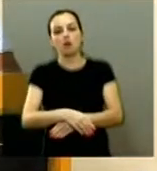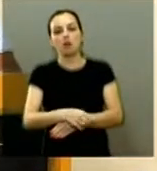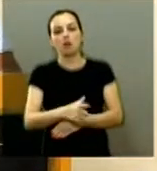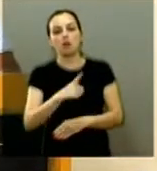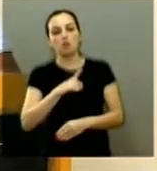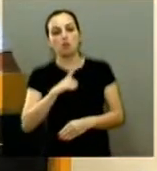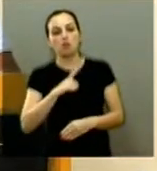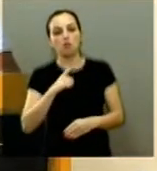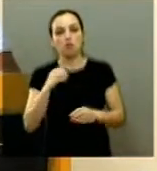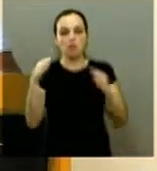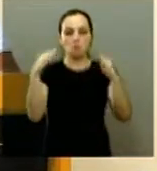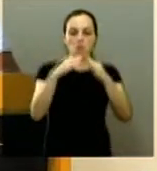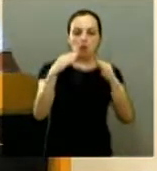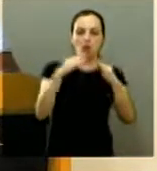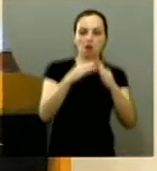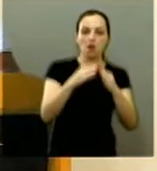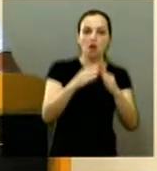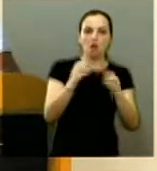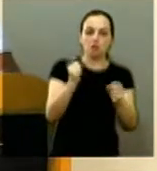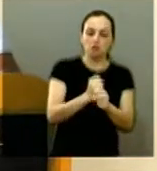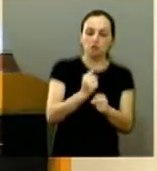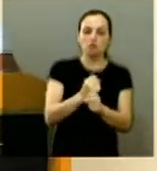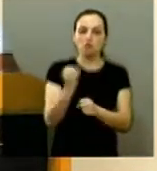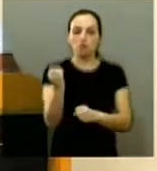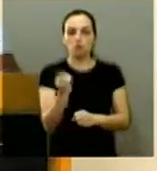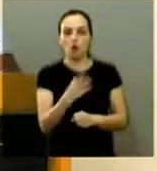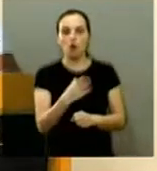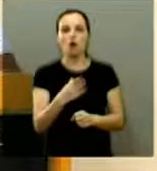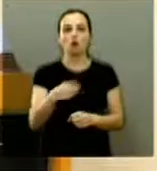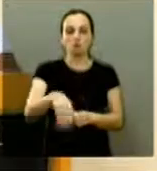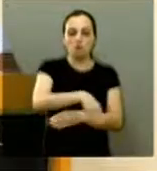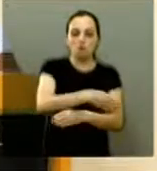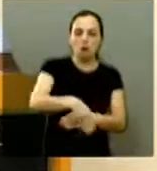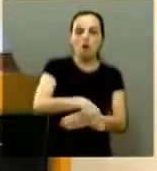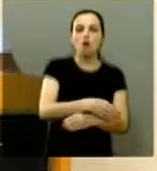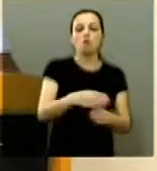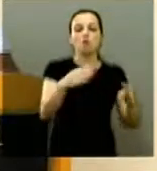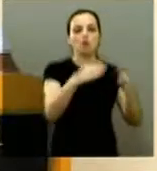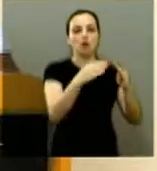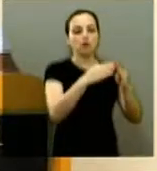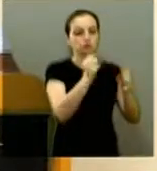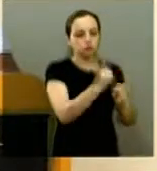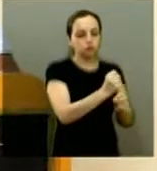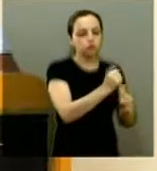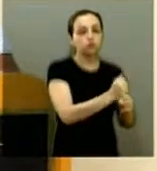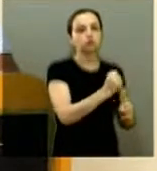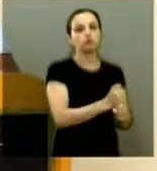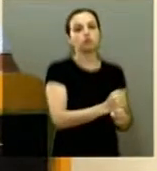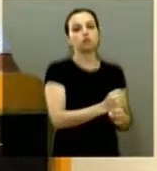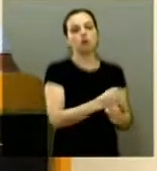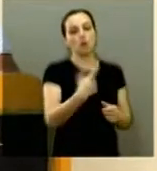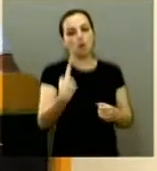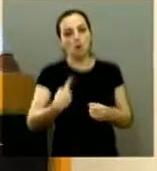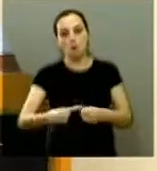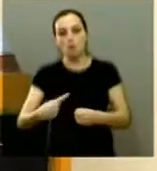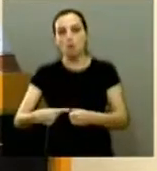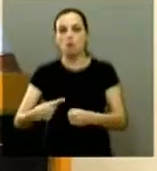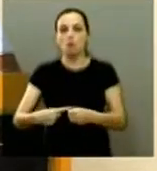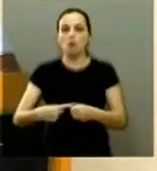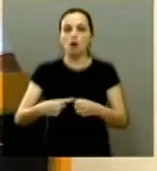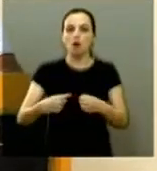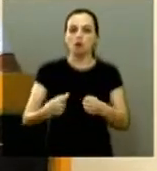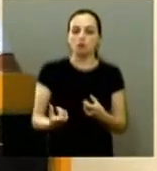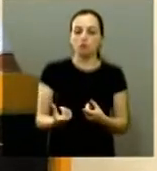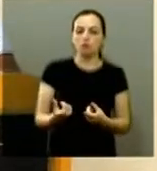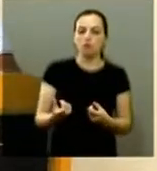reforma não tem uma rua que você não passa que não tem uma casa em construção não tem um bairro que você não vai que está abrindo um